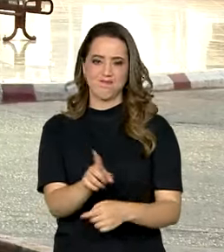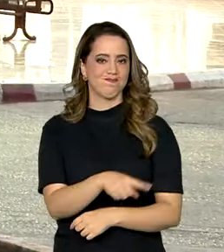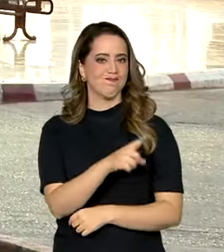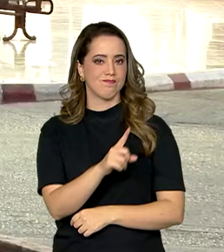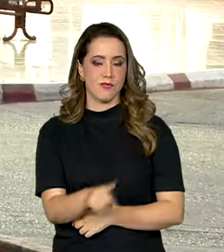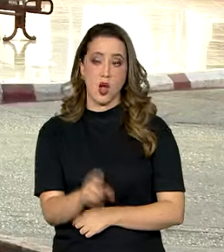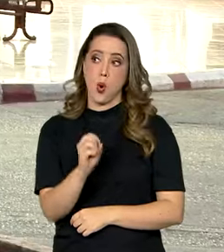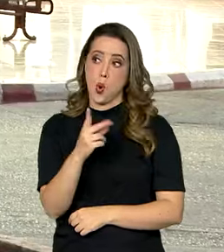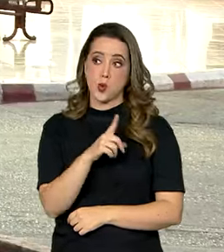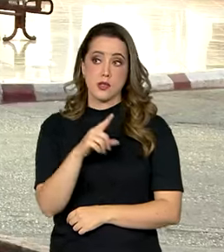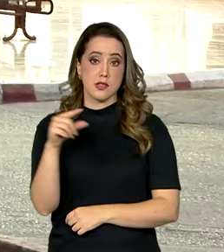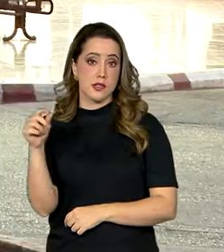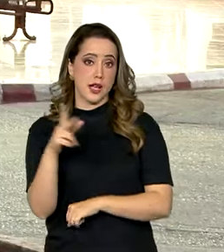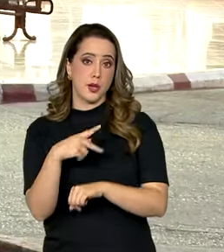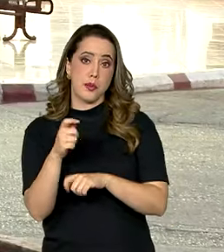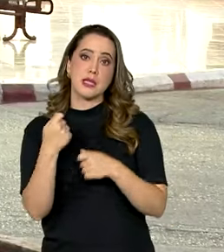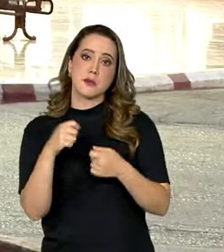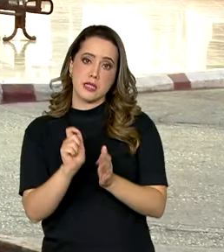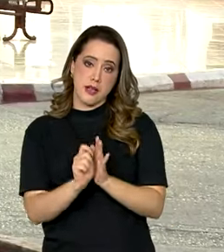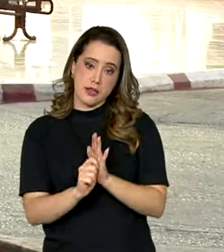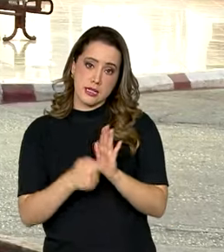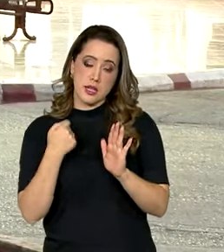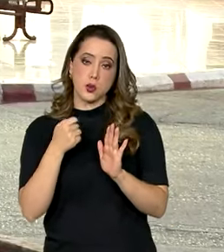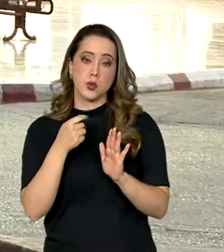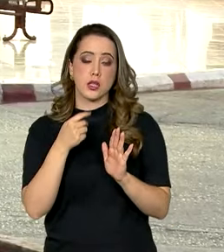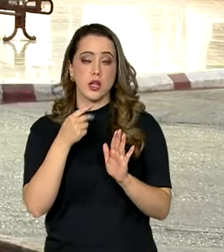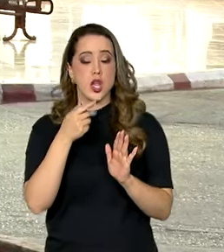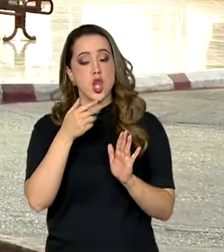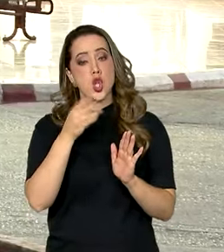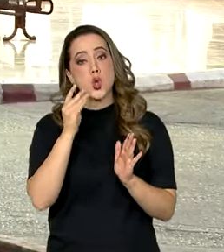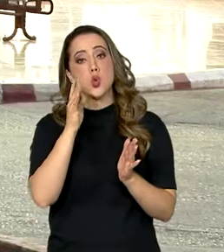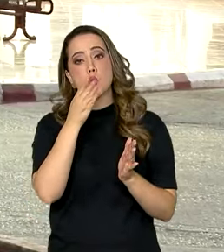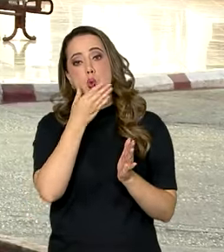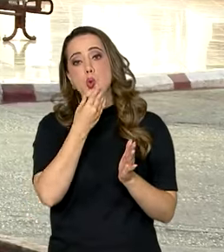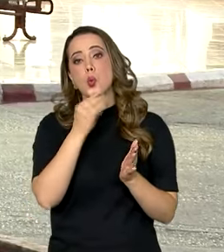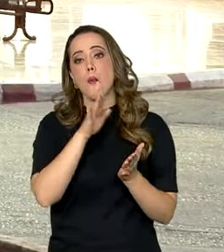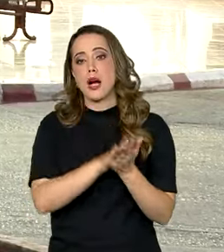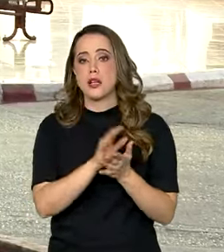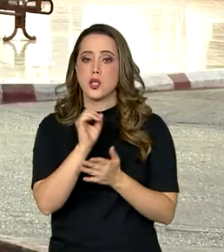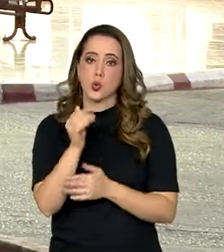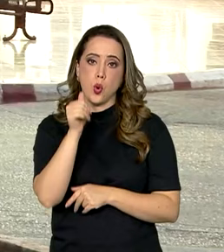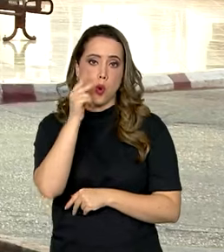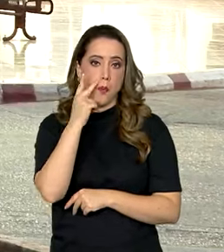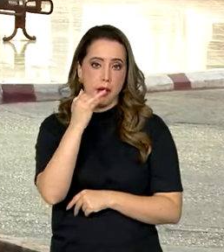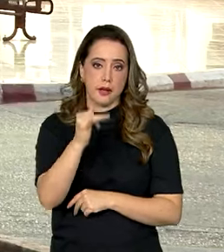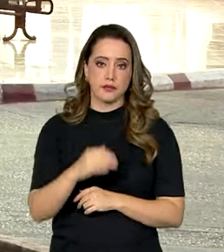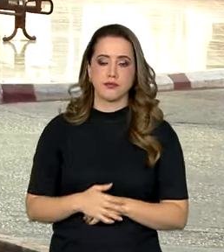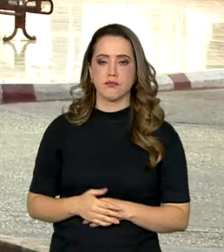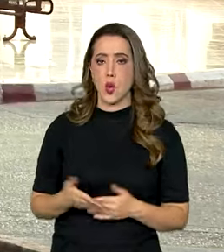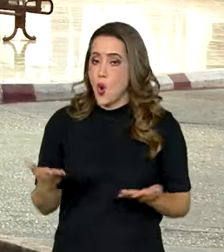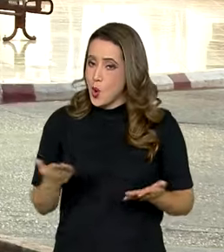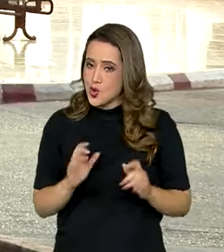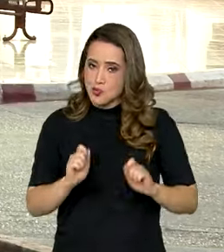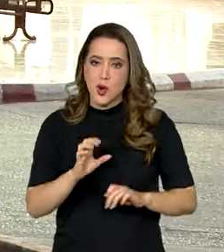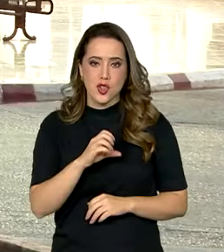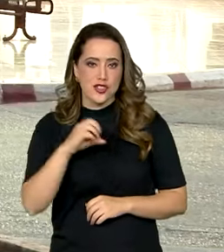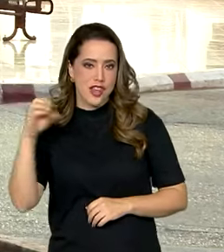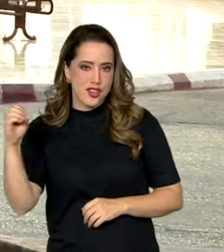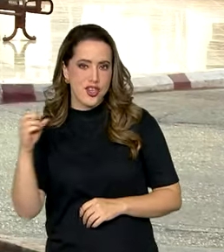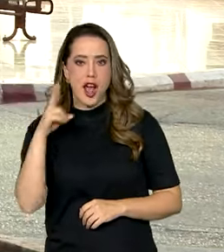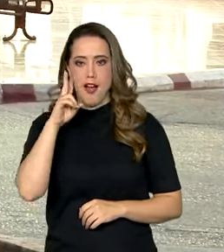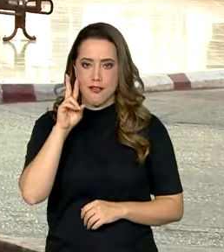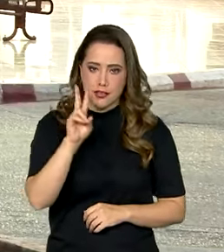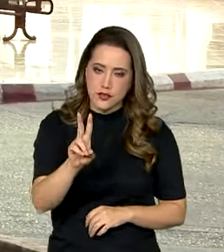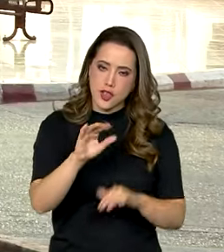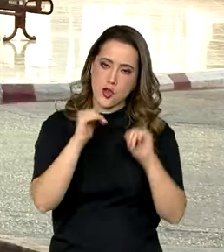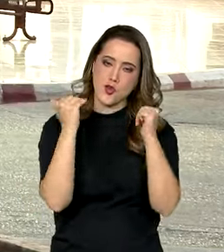país sem a permissão do marido ou tutor. Agora, elas podem emitir o passaporte, viajar sem permissão, assistir aos